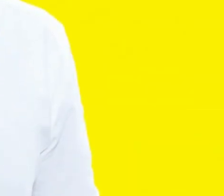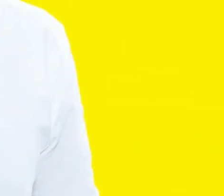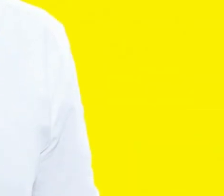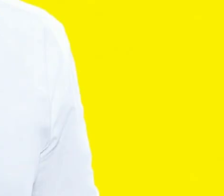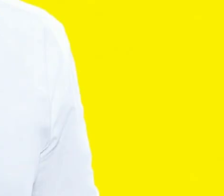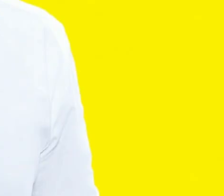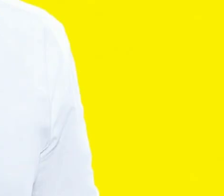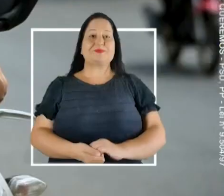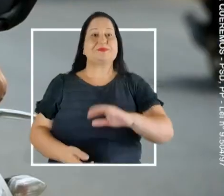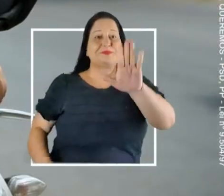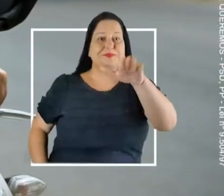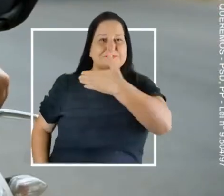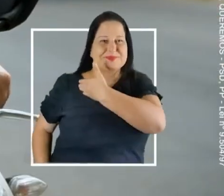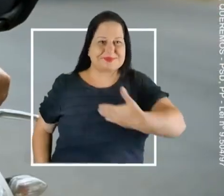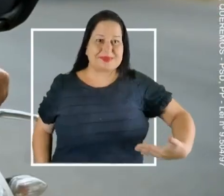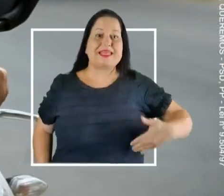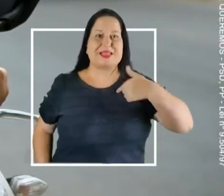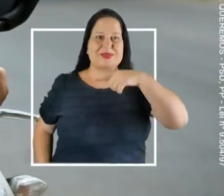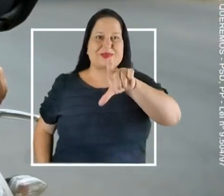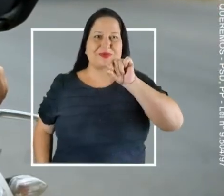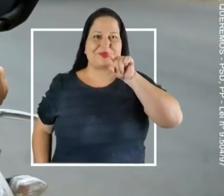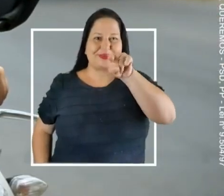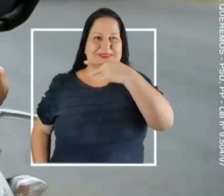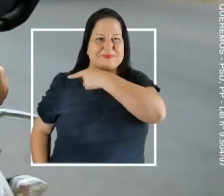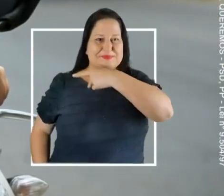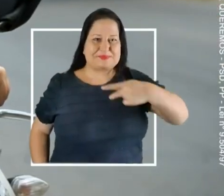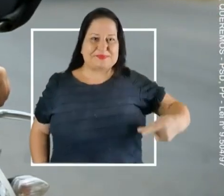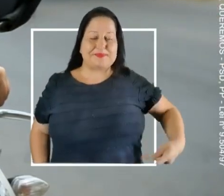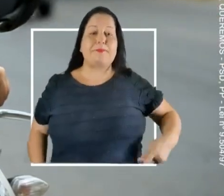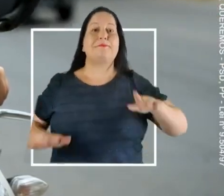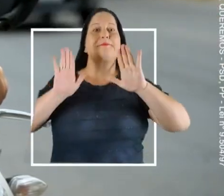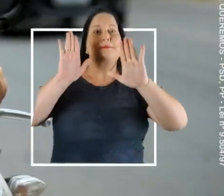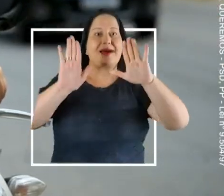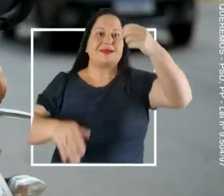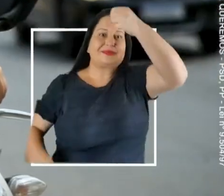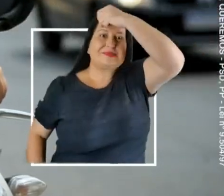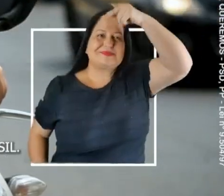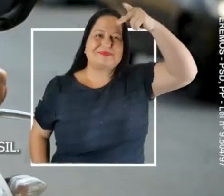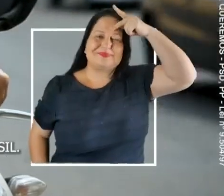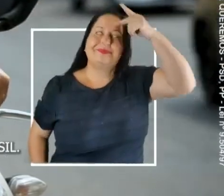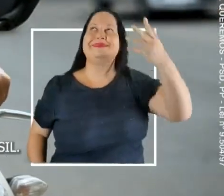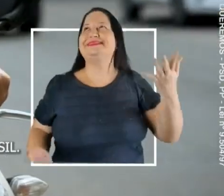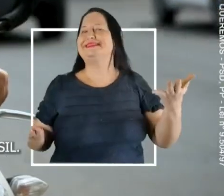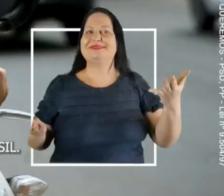Matheus Ribeiro é 45. Governador, eu posso até votar no senhor para presidente do Brasil.